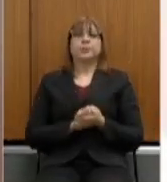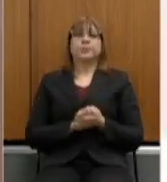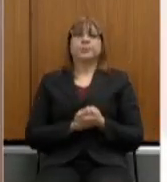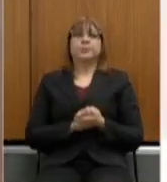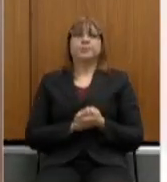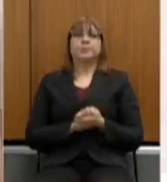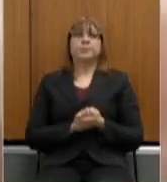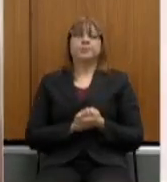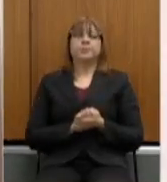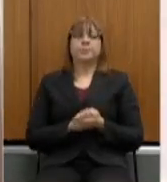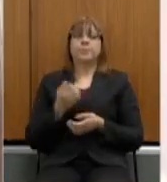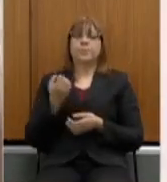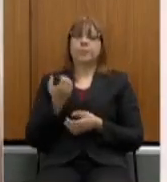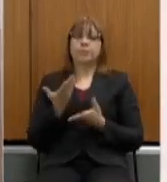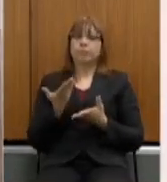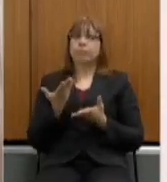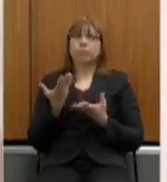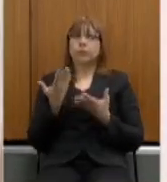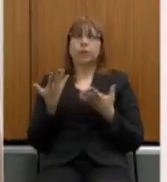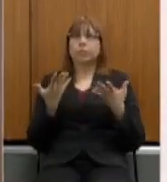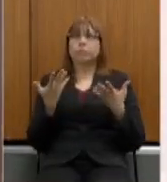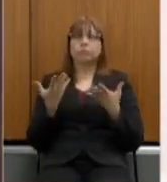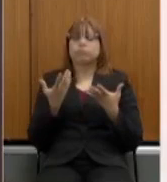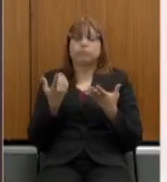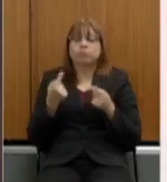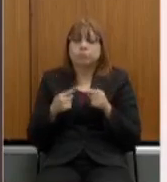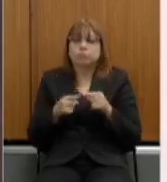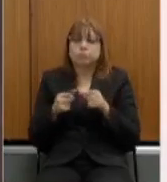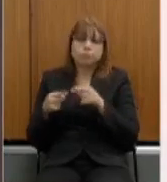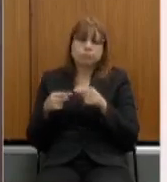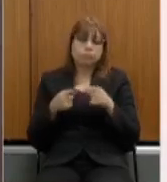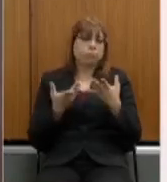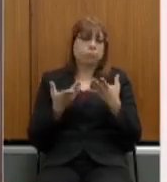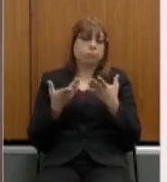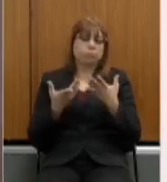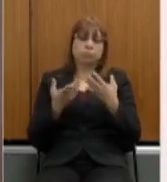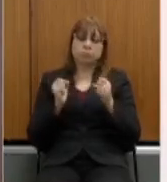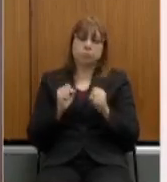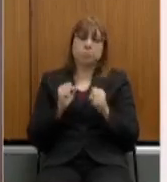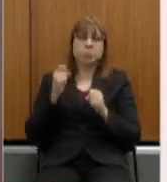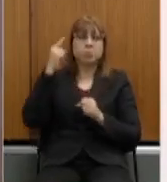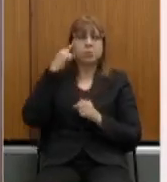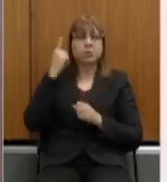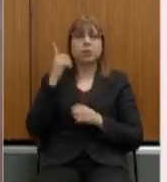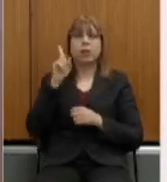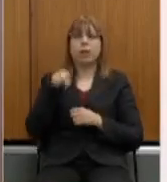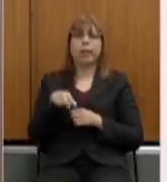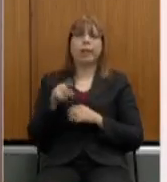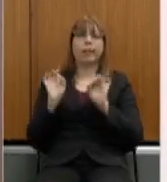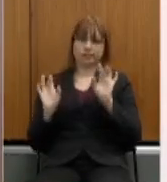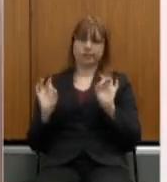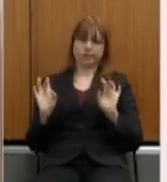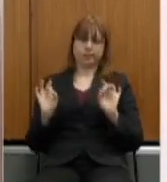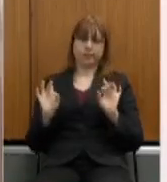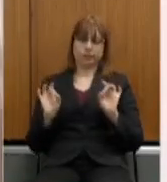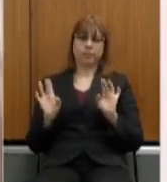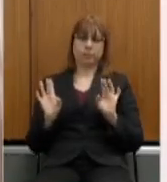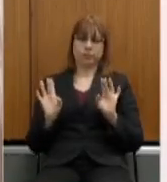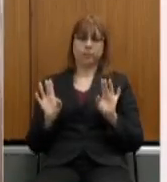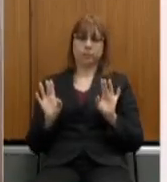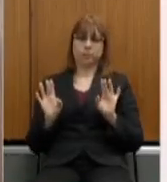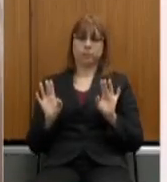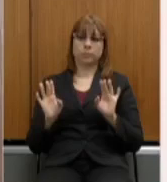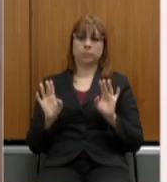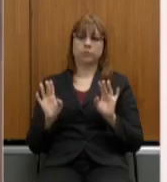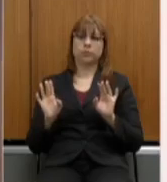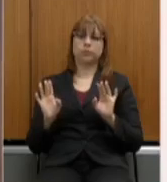carreiras ou quaisquer condições que poderiam ser classificadas como especiais para fins de